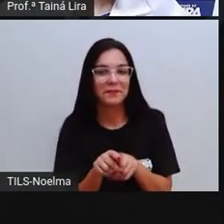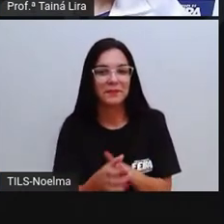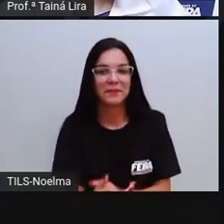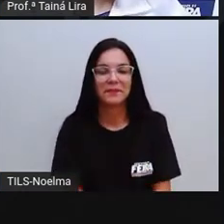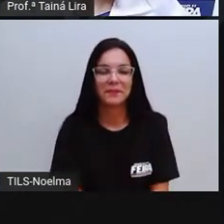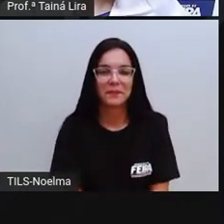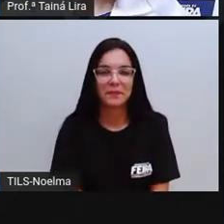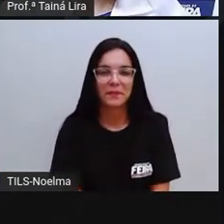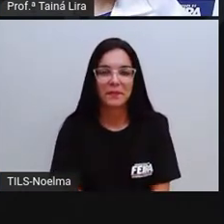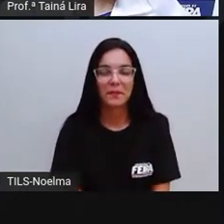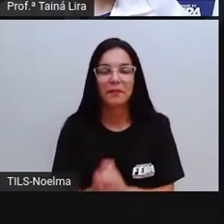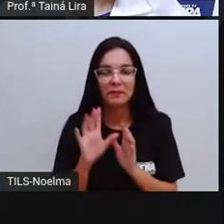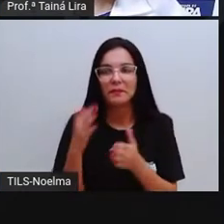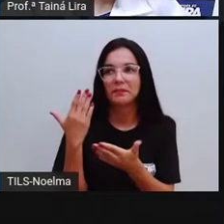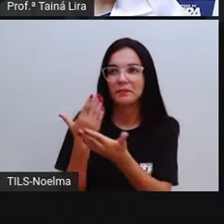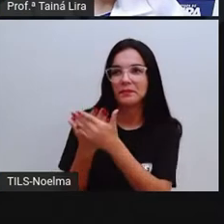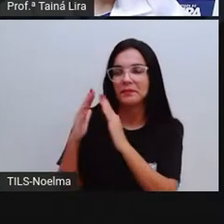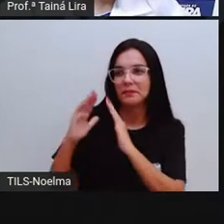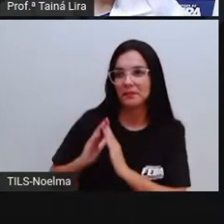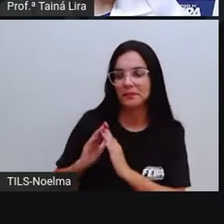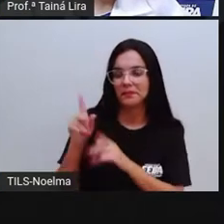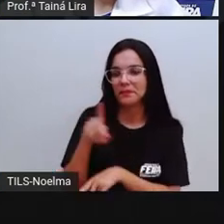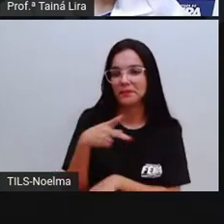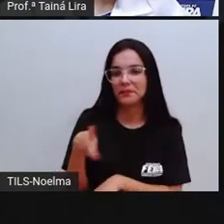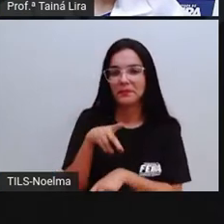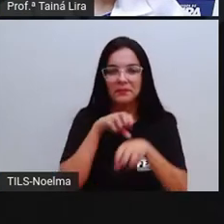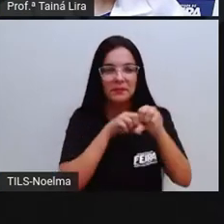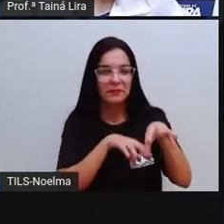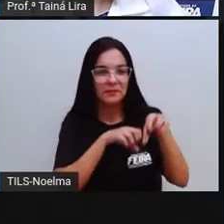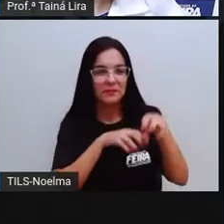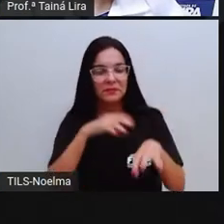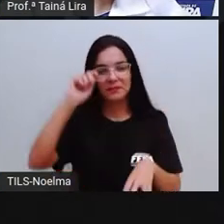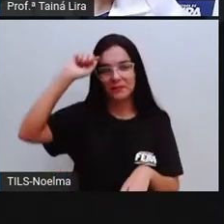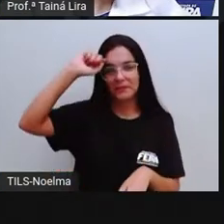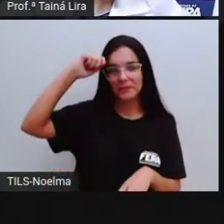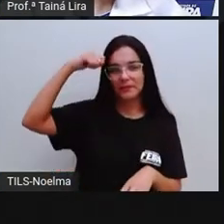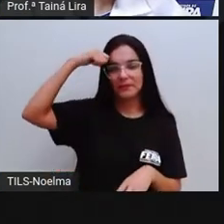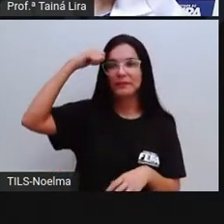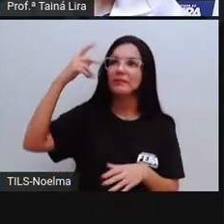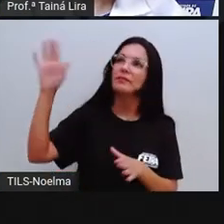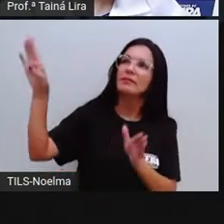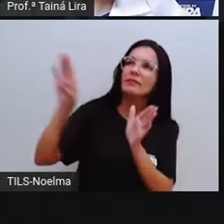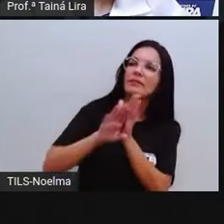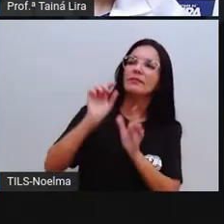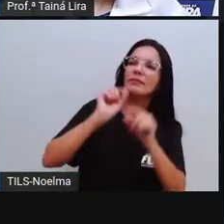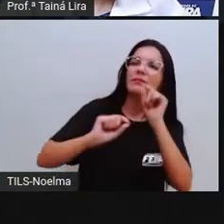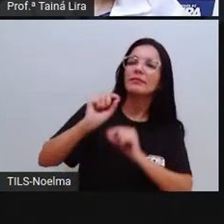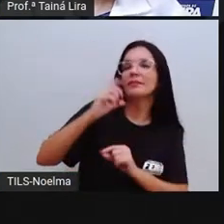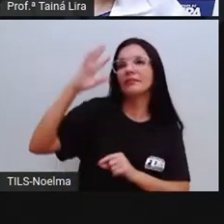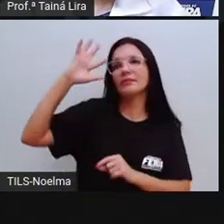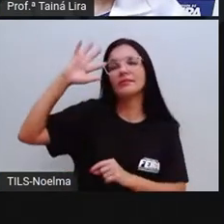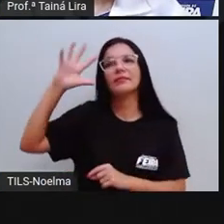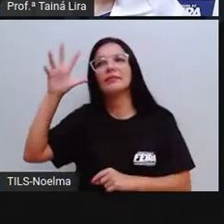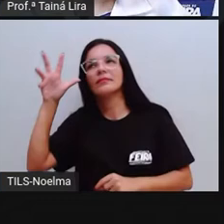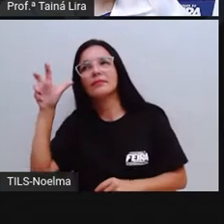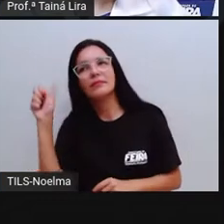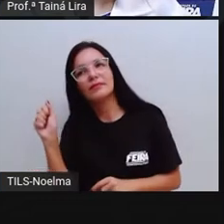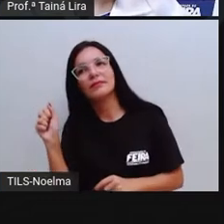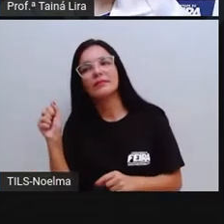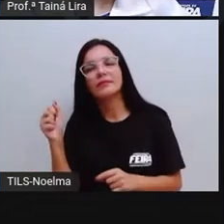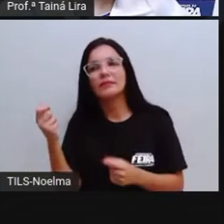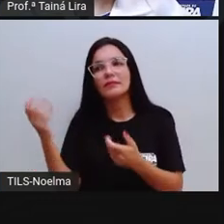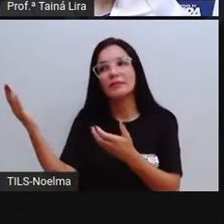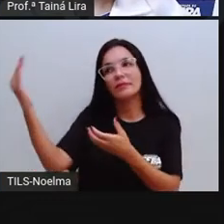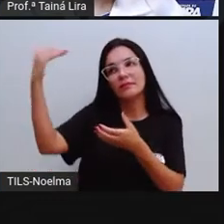Na escola, a professora conta que os negros vieram lá da África. Vieram como